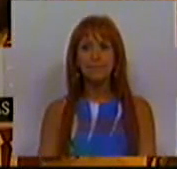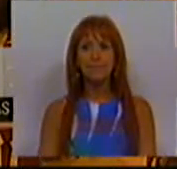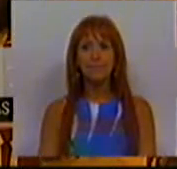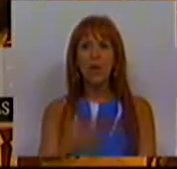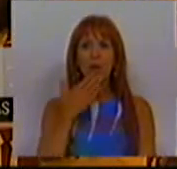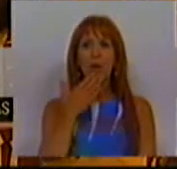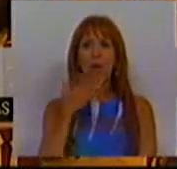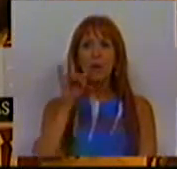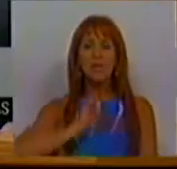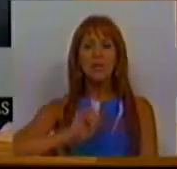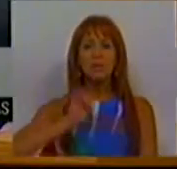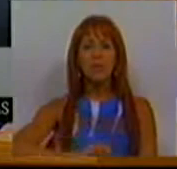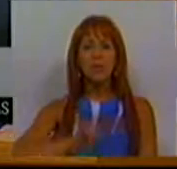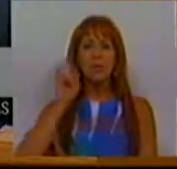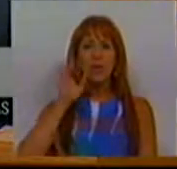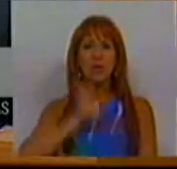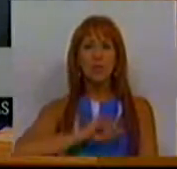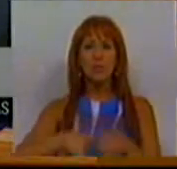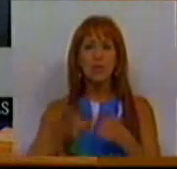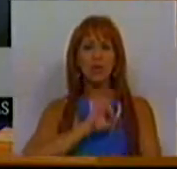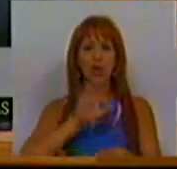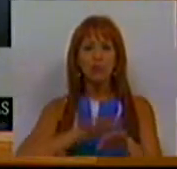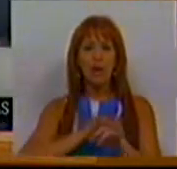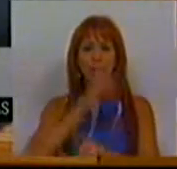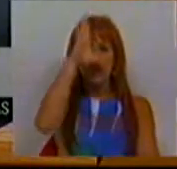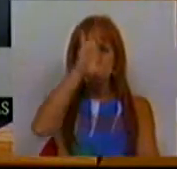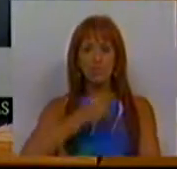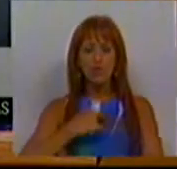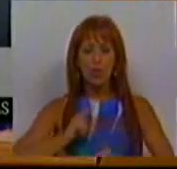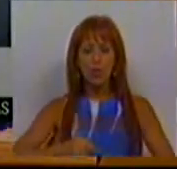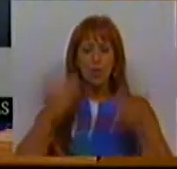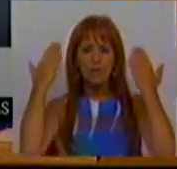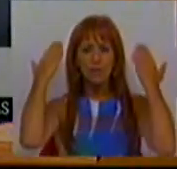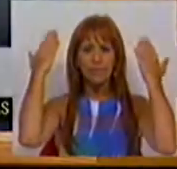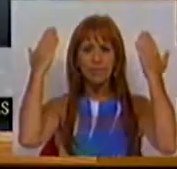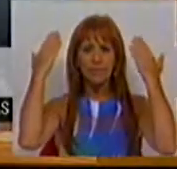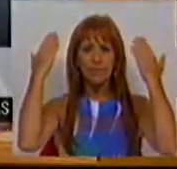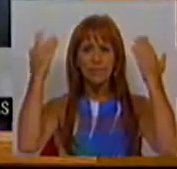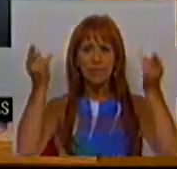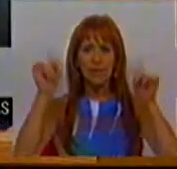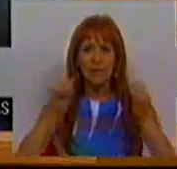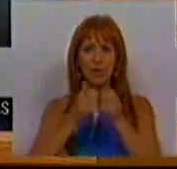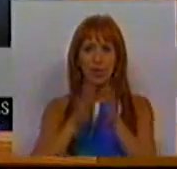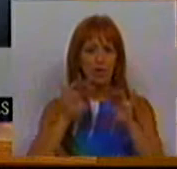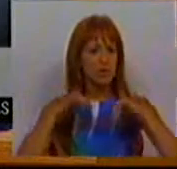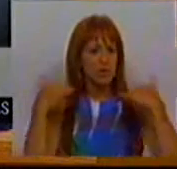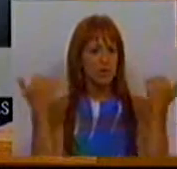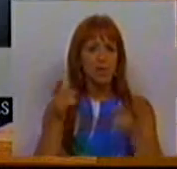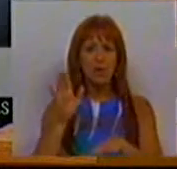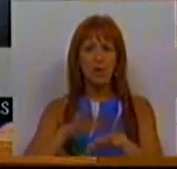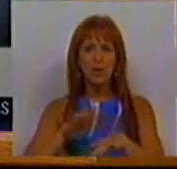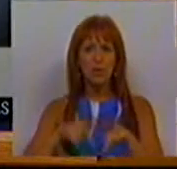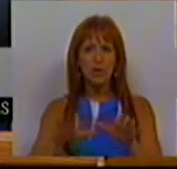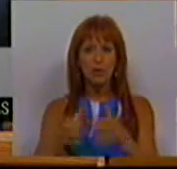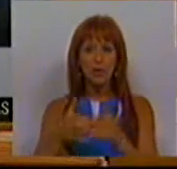Muito obrigado, Sra. Presidente, Sras. e Srs. Deputados, Srs. Membros do Governo. Começo por saudar também todos os que aqui estão e a proposta que é